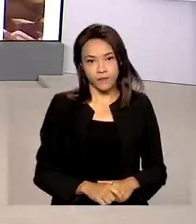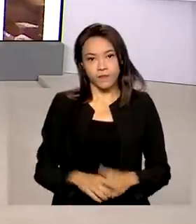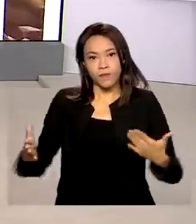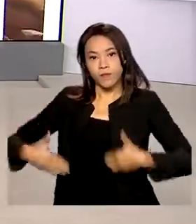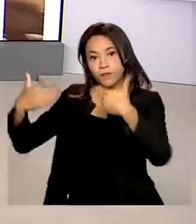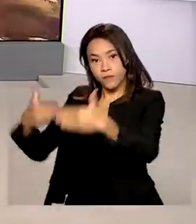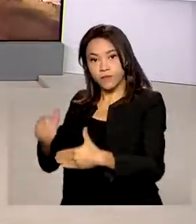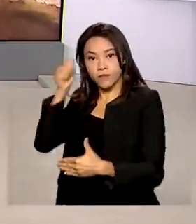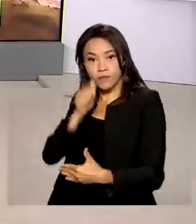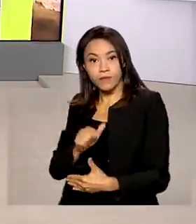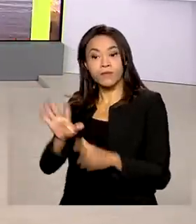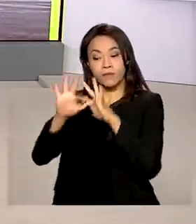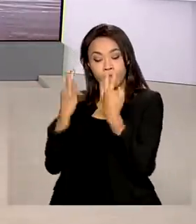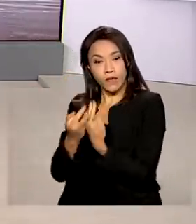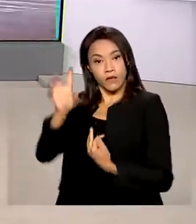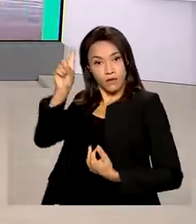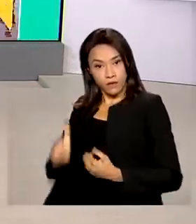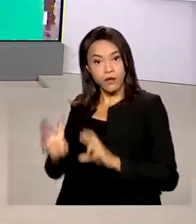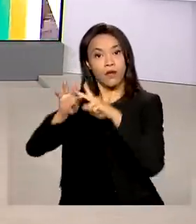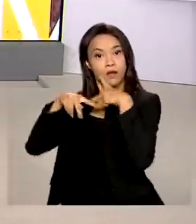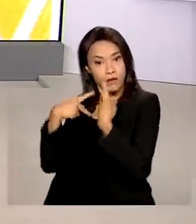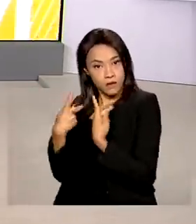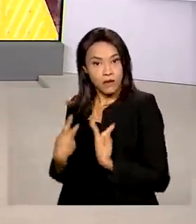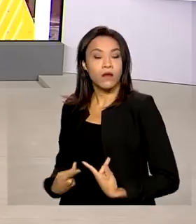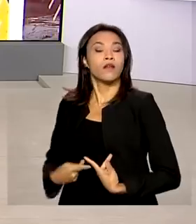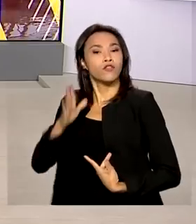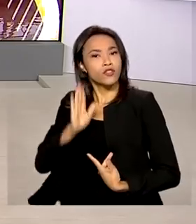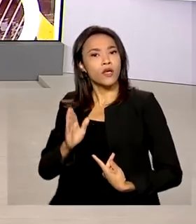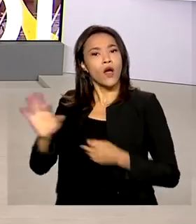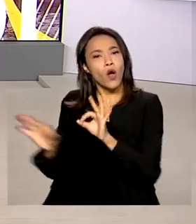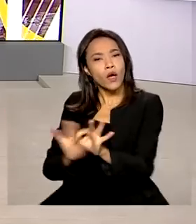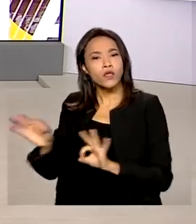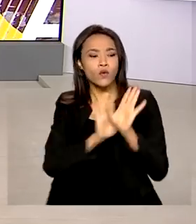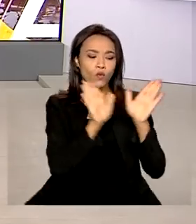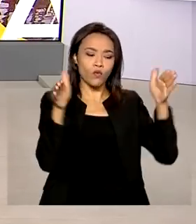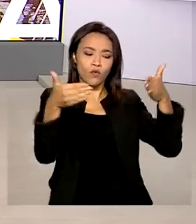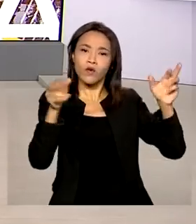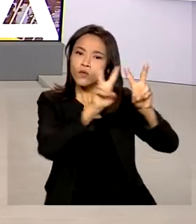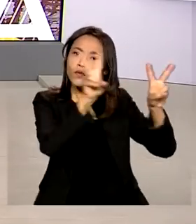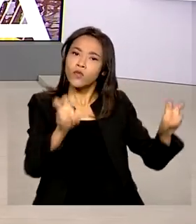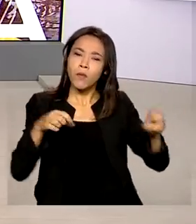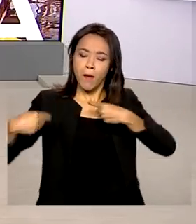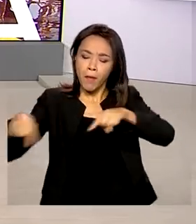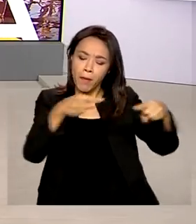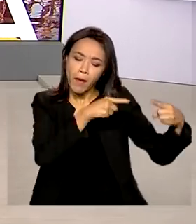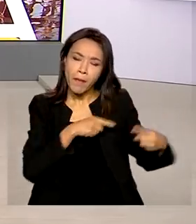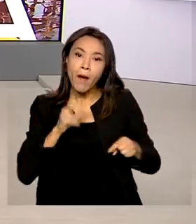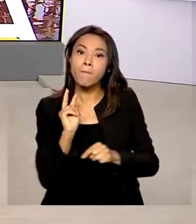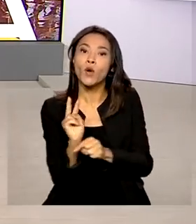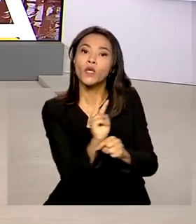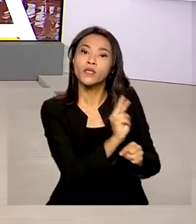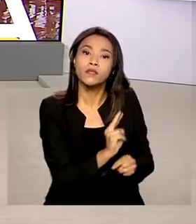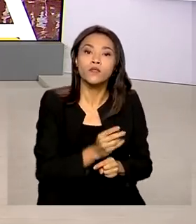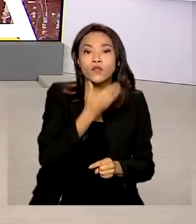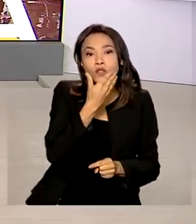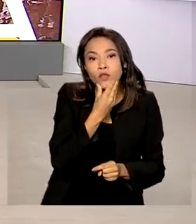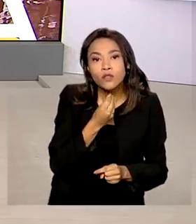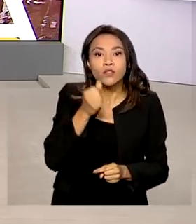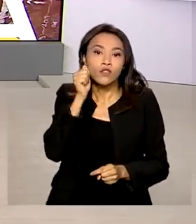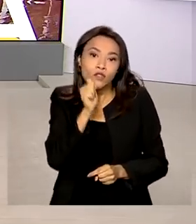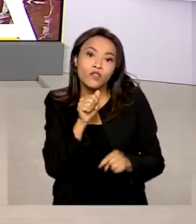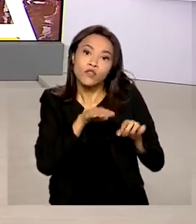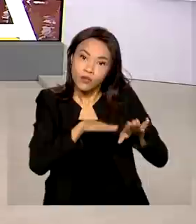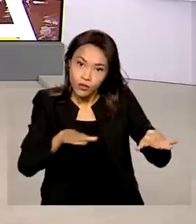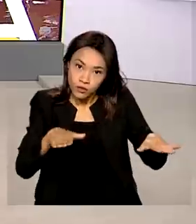da Mulher, da Família e dos Direitos Humanos realizou um fórum para debater a proteção e os direitos de meninos e meninas no país.